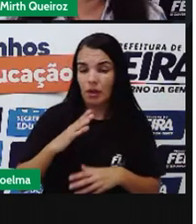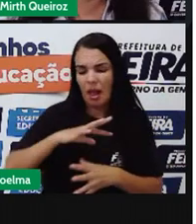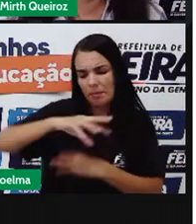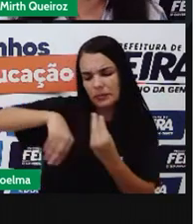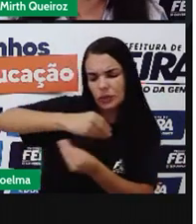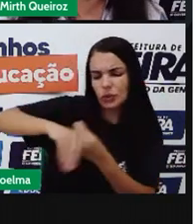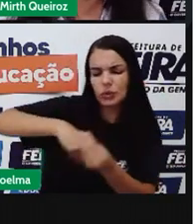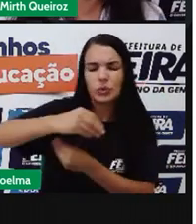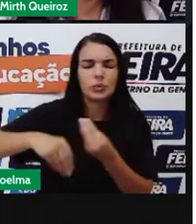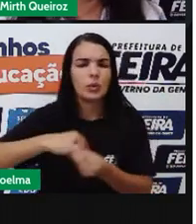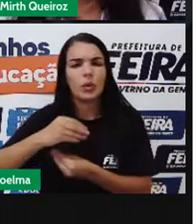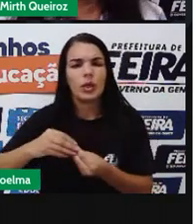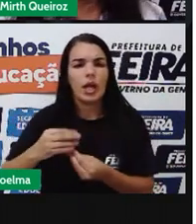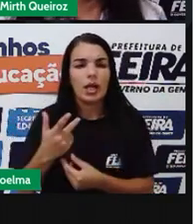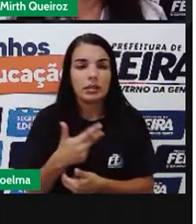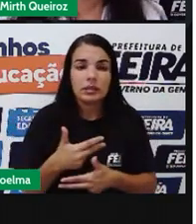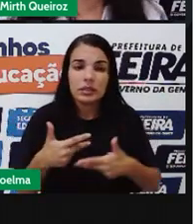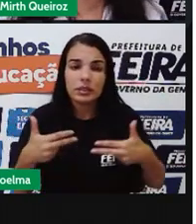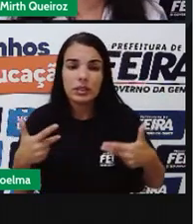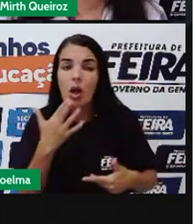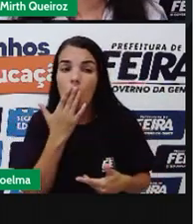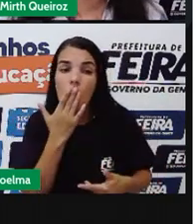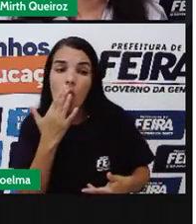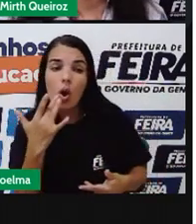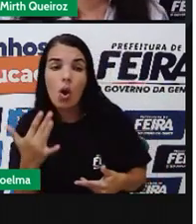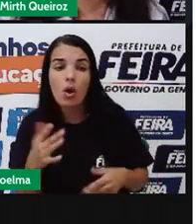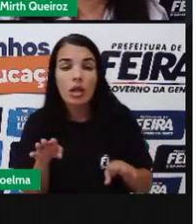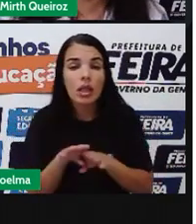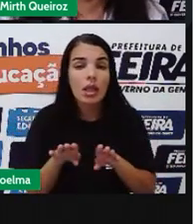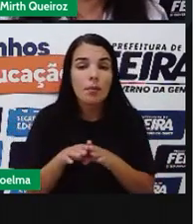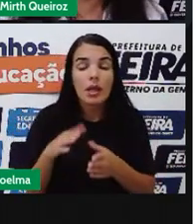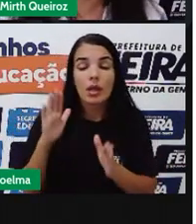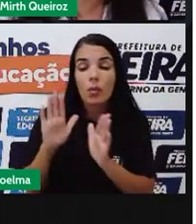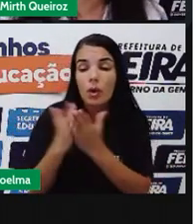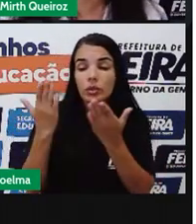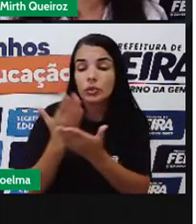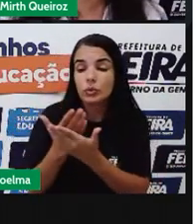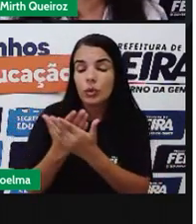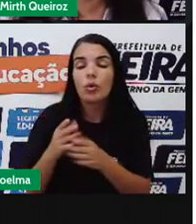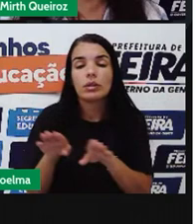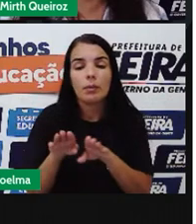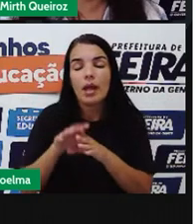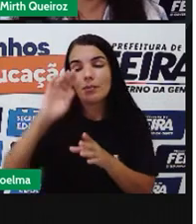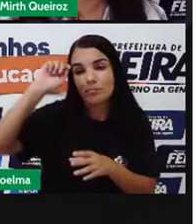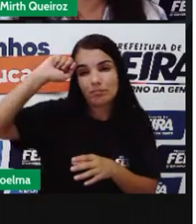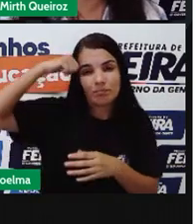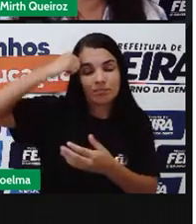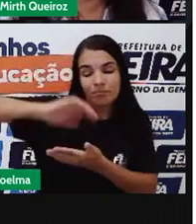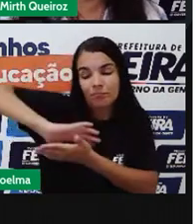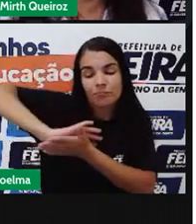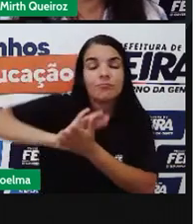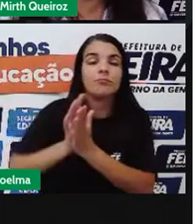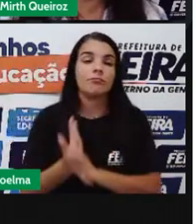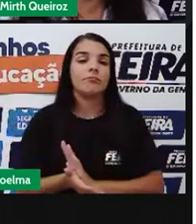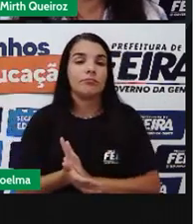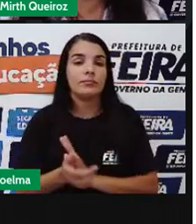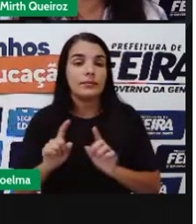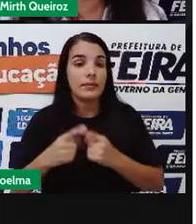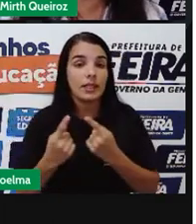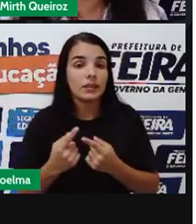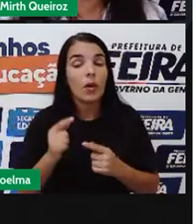diversidade Estrutural Quando a gente Estudou Sobre o próprio racismo Tudo isso É extremamente